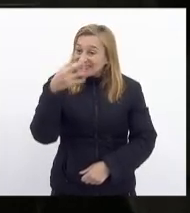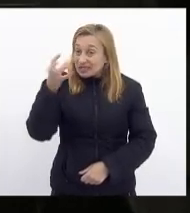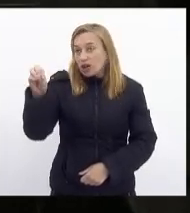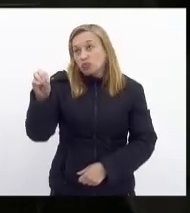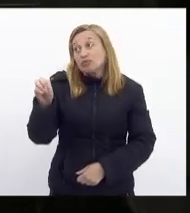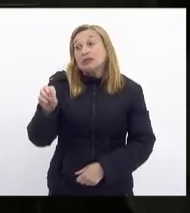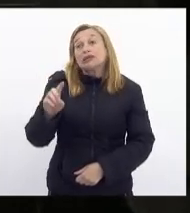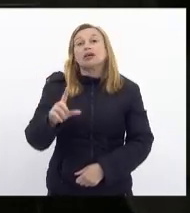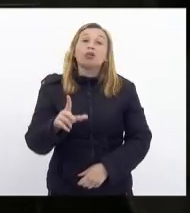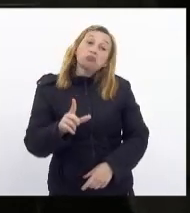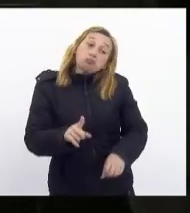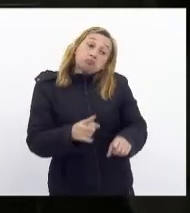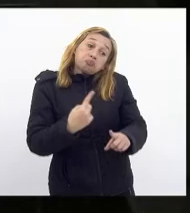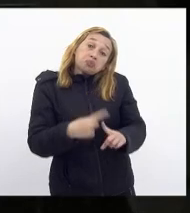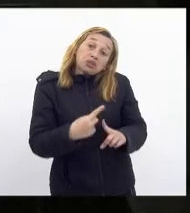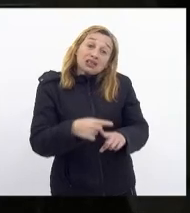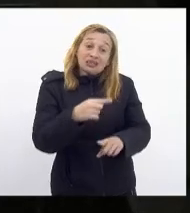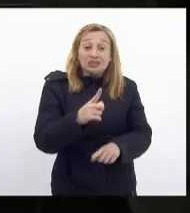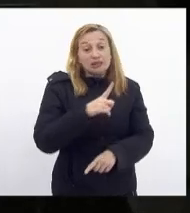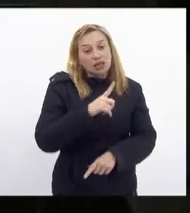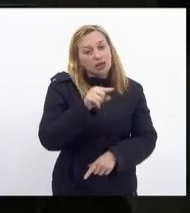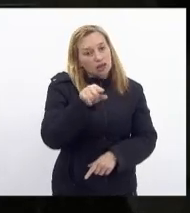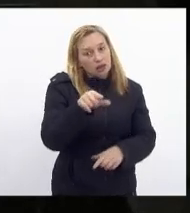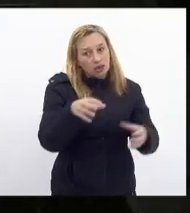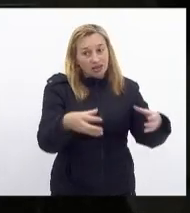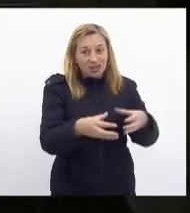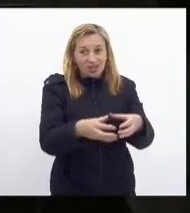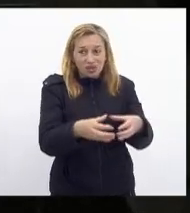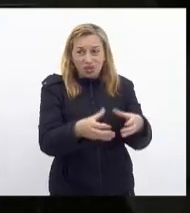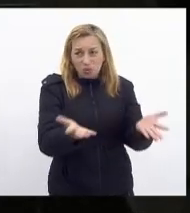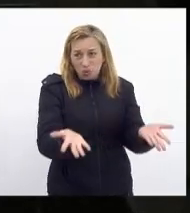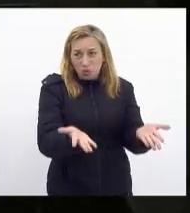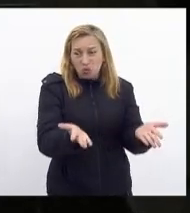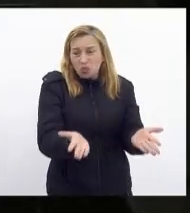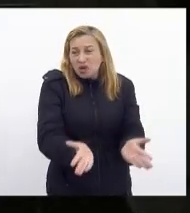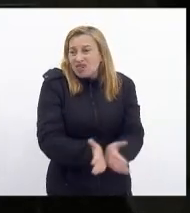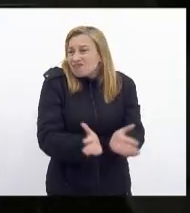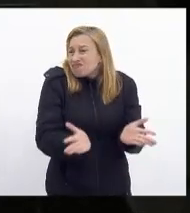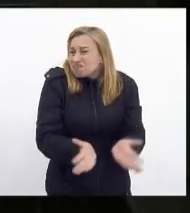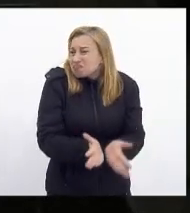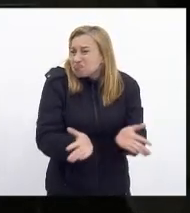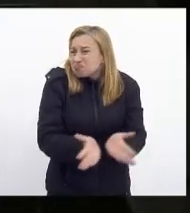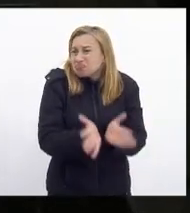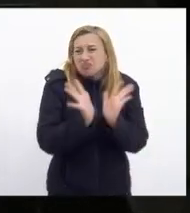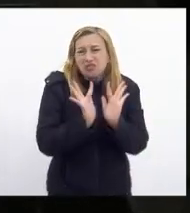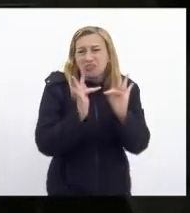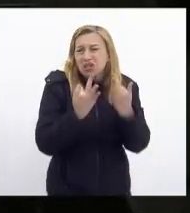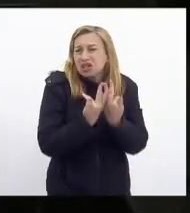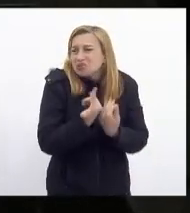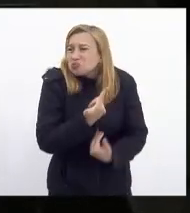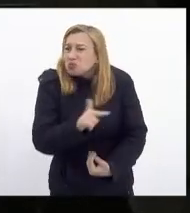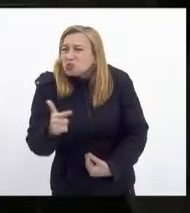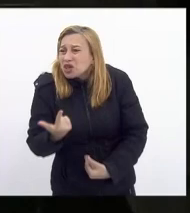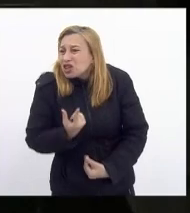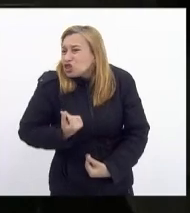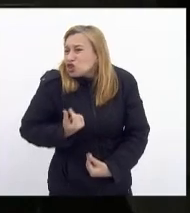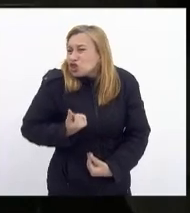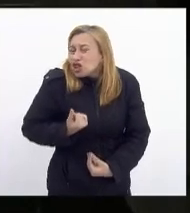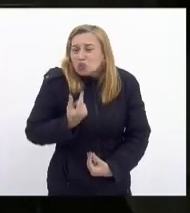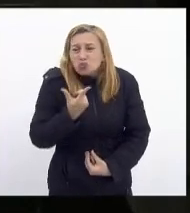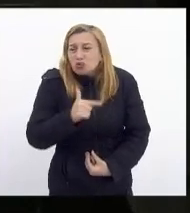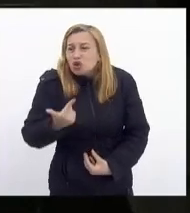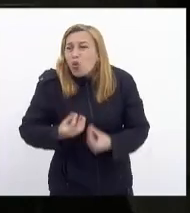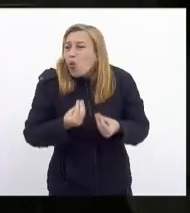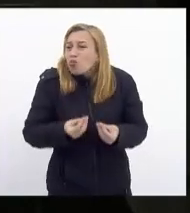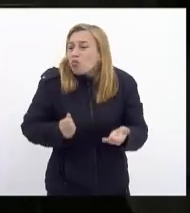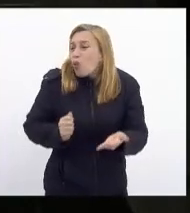uma imensa maioria vivem de famílias que não tem renda e não tendo renda não tem como comprar